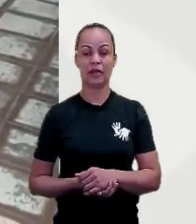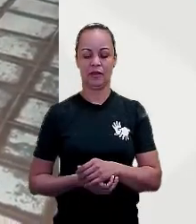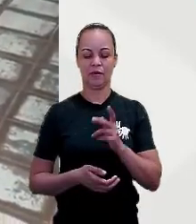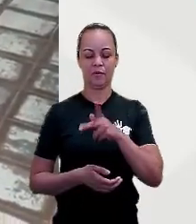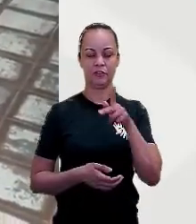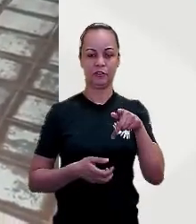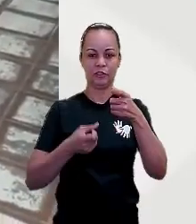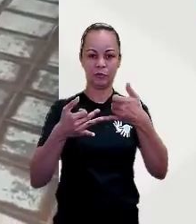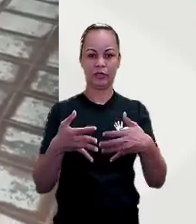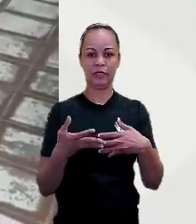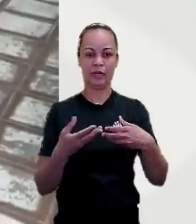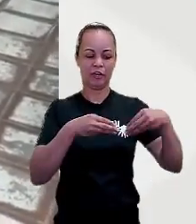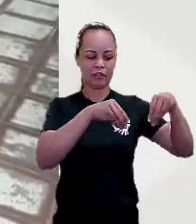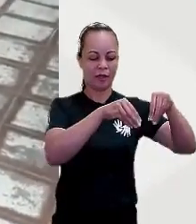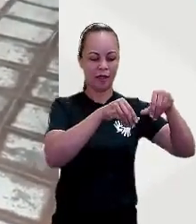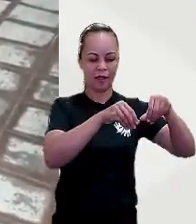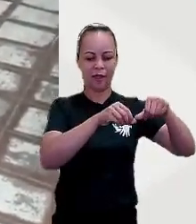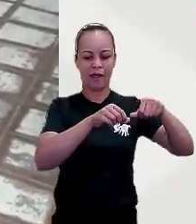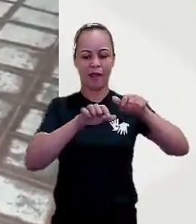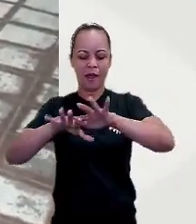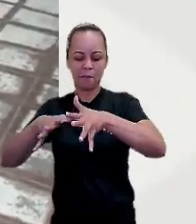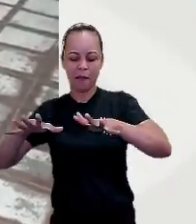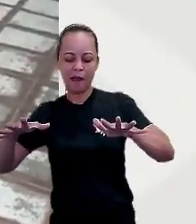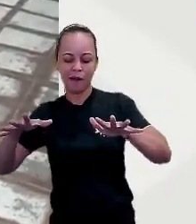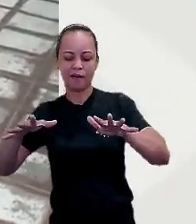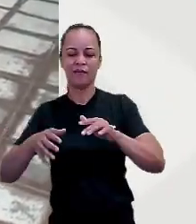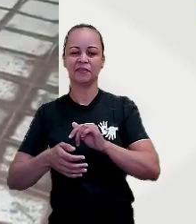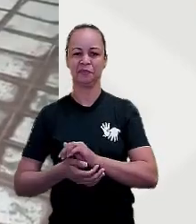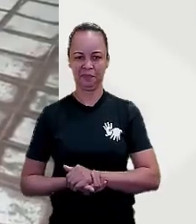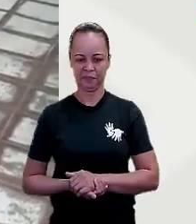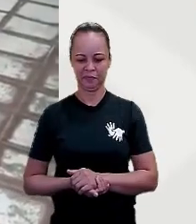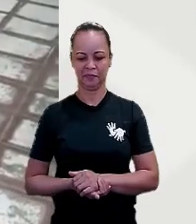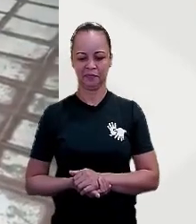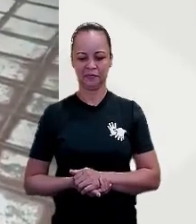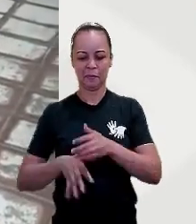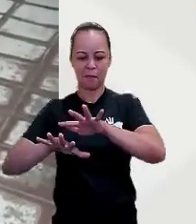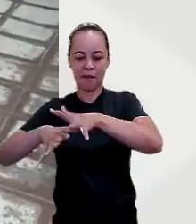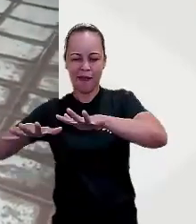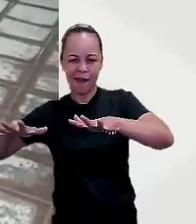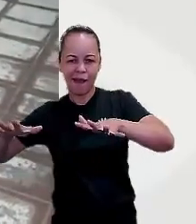Tem gente pisando na linda. Má!